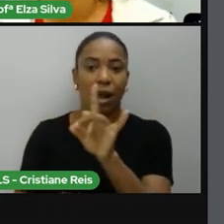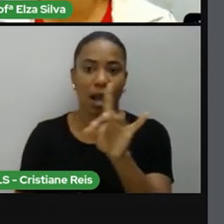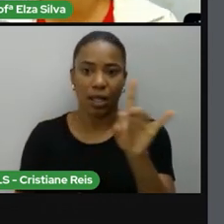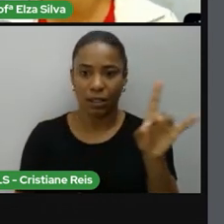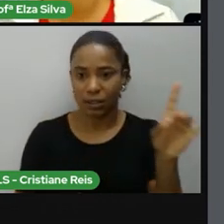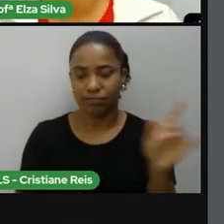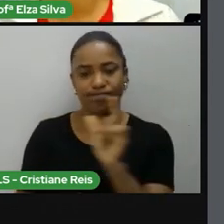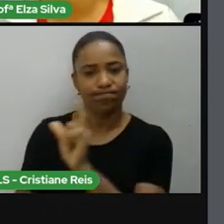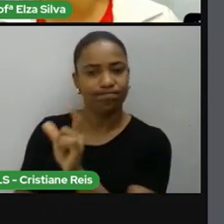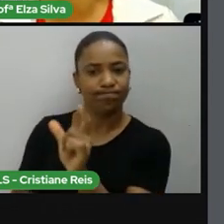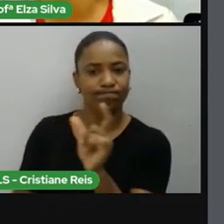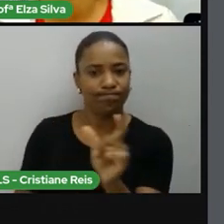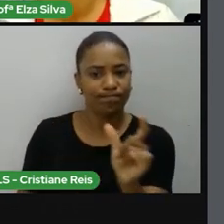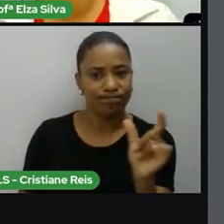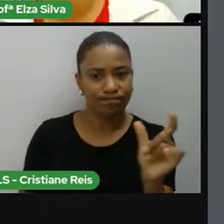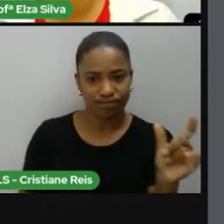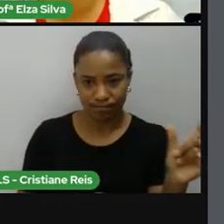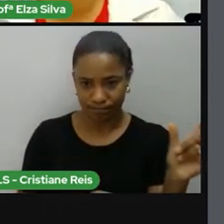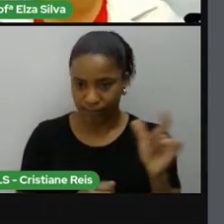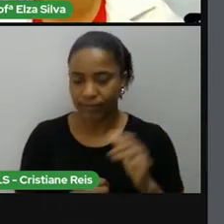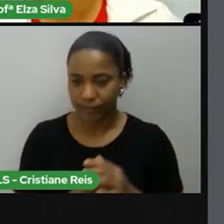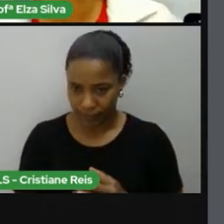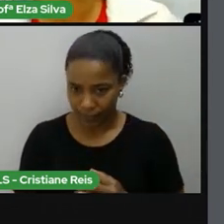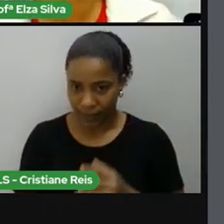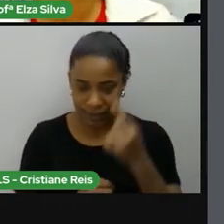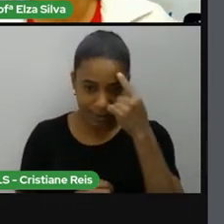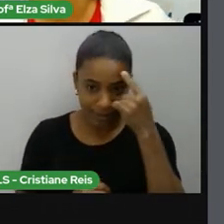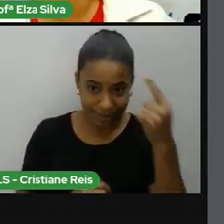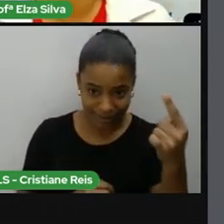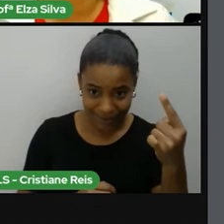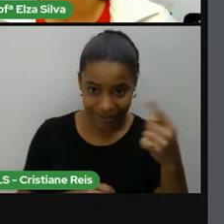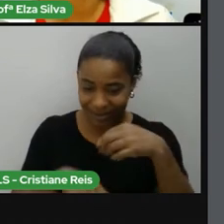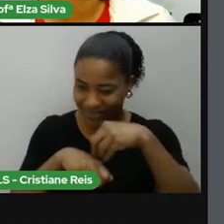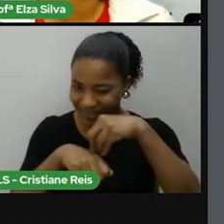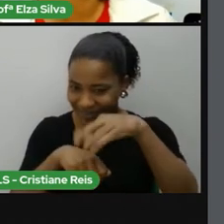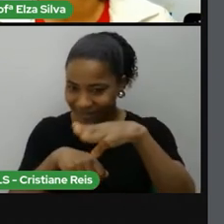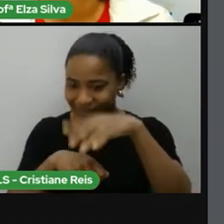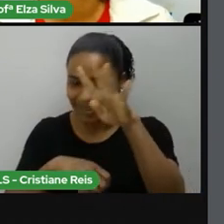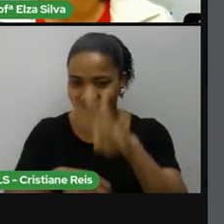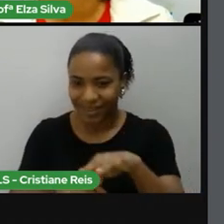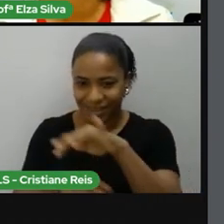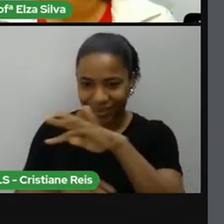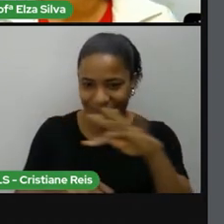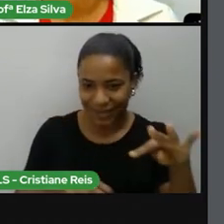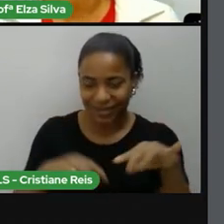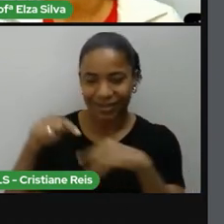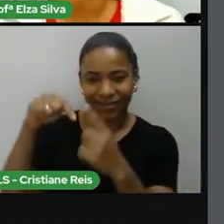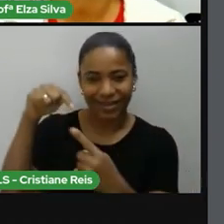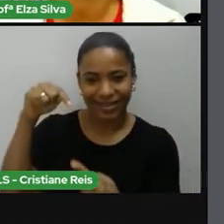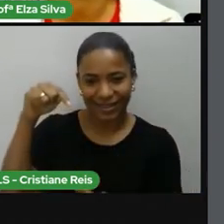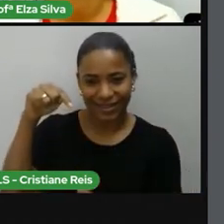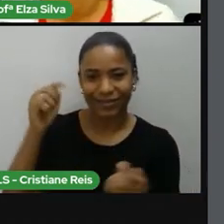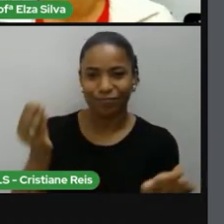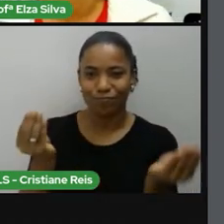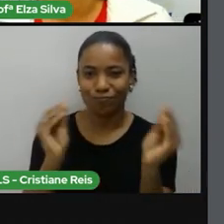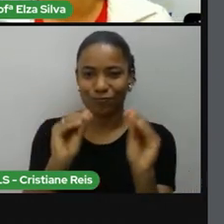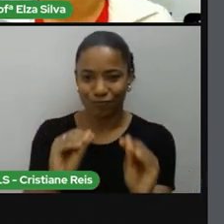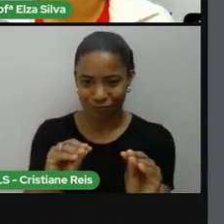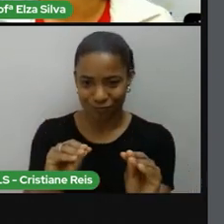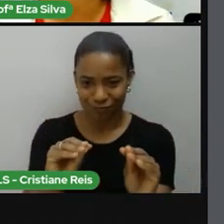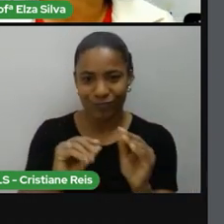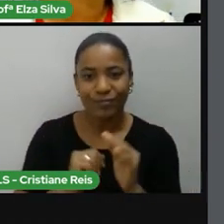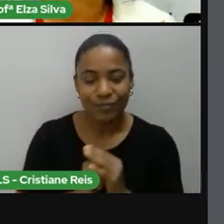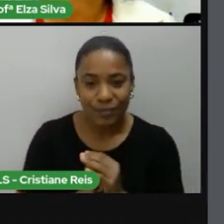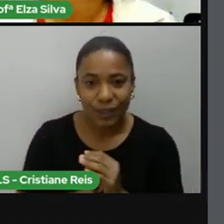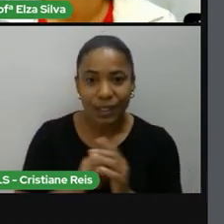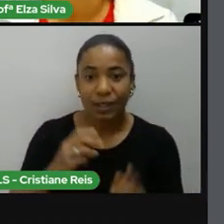Não se esqueçam da dica de fazer aquela tabelinha no final do caderno. E, por fim, vimos que